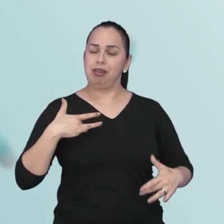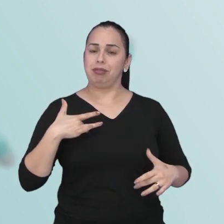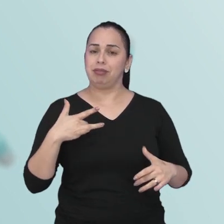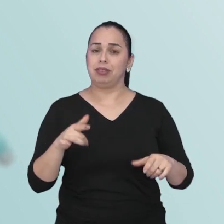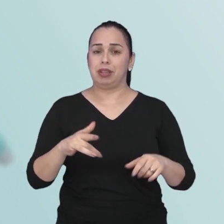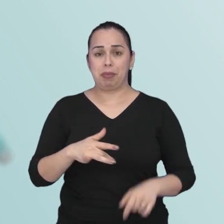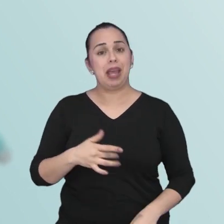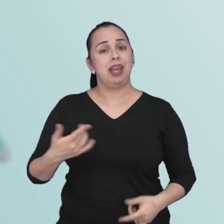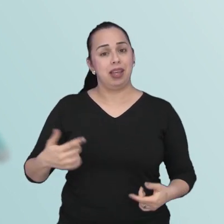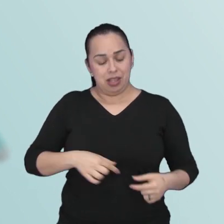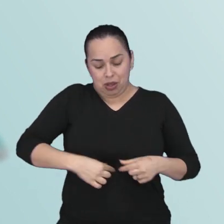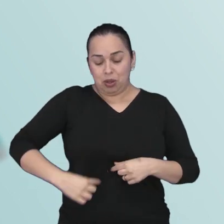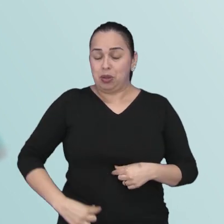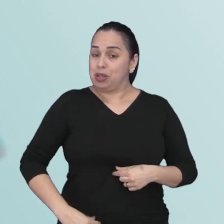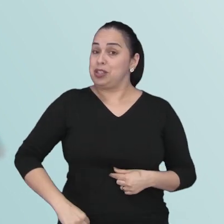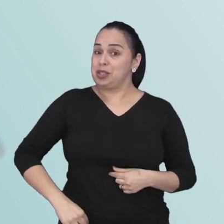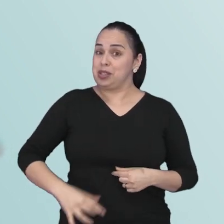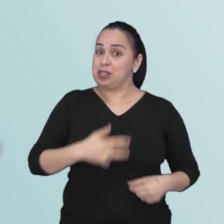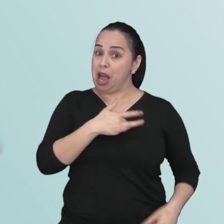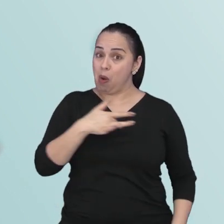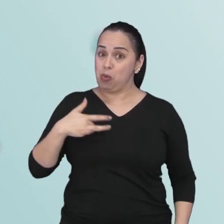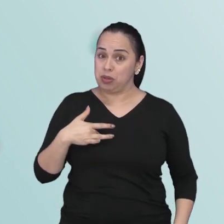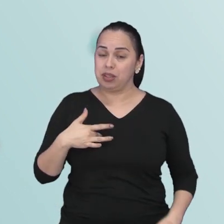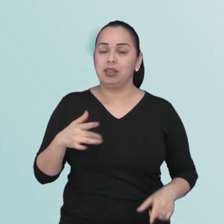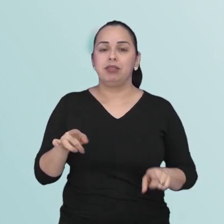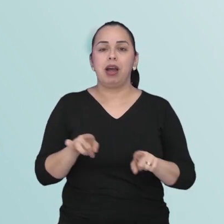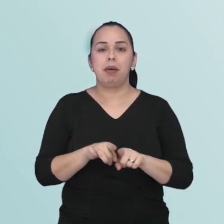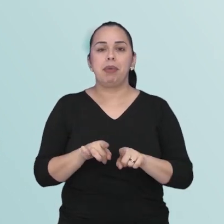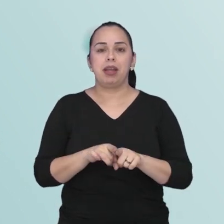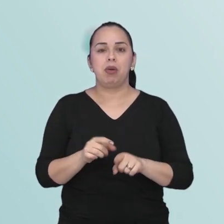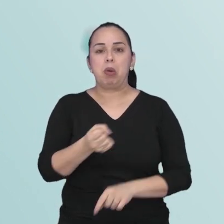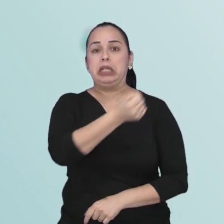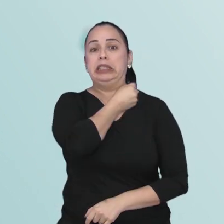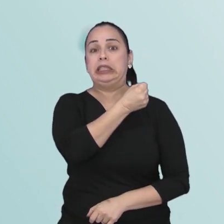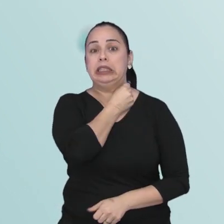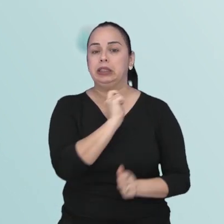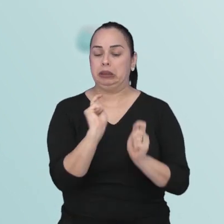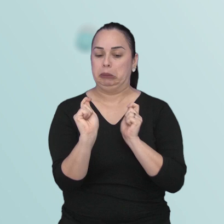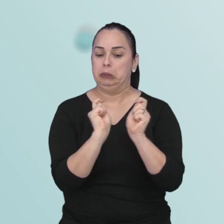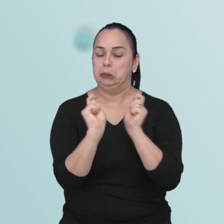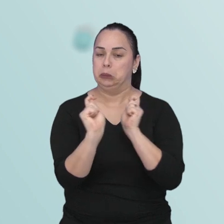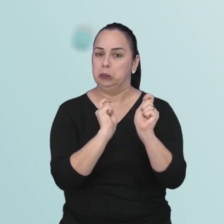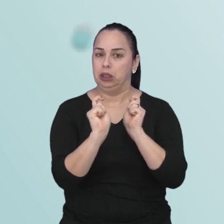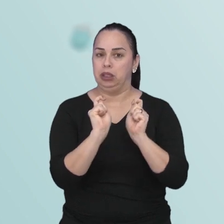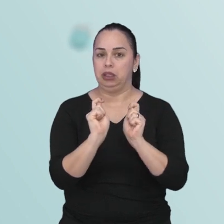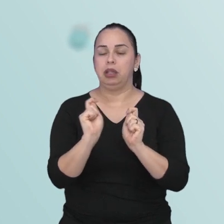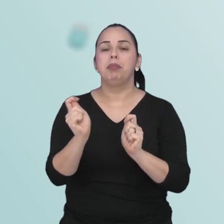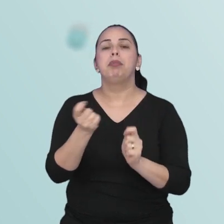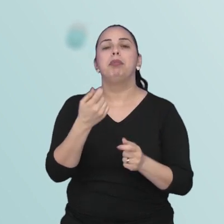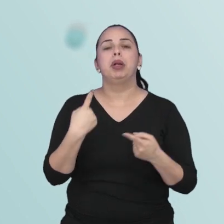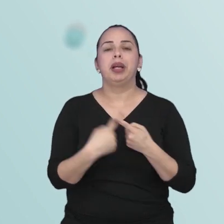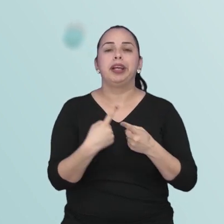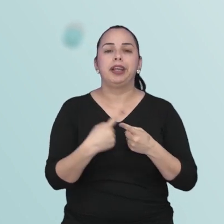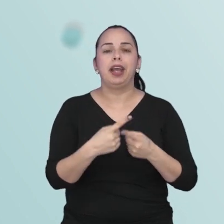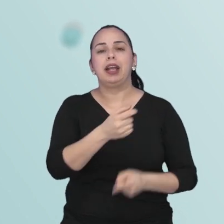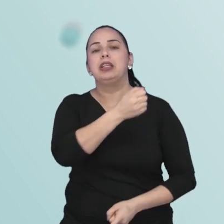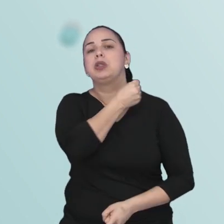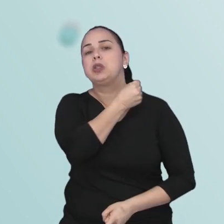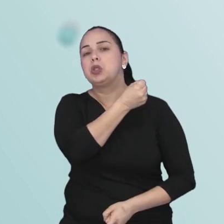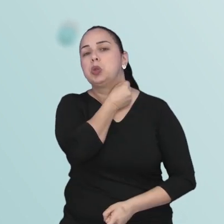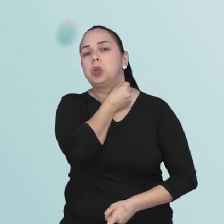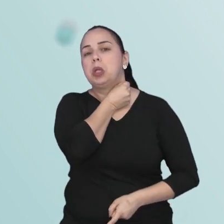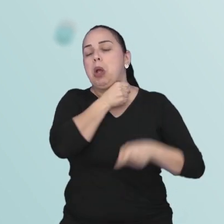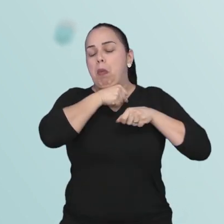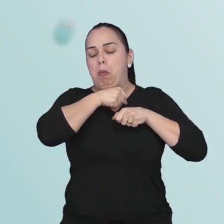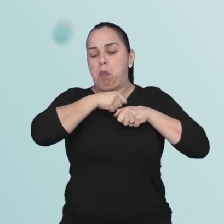uma boa saúde do intestino. E a última dica é a gente aprender a manejar melhor o nosso estresse. O estresse cronicamente libera uma substância que a gente chama